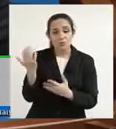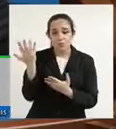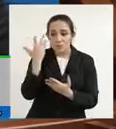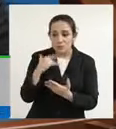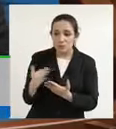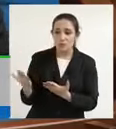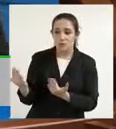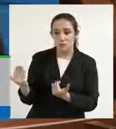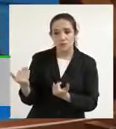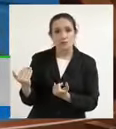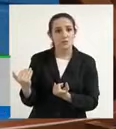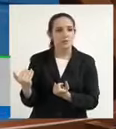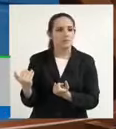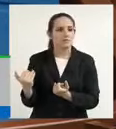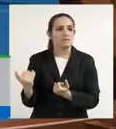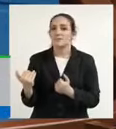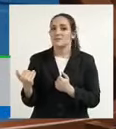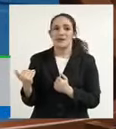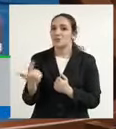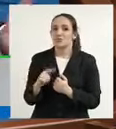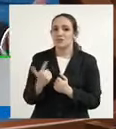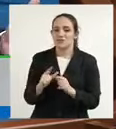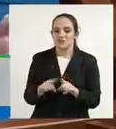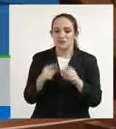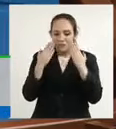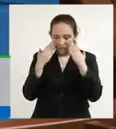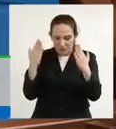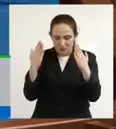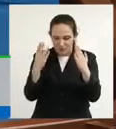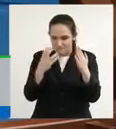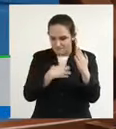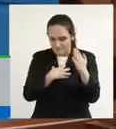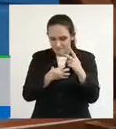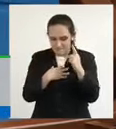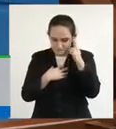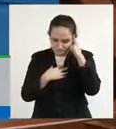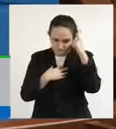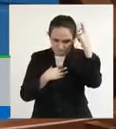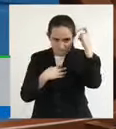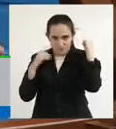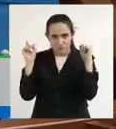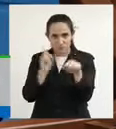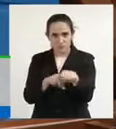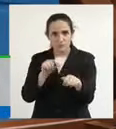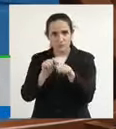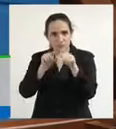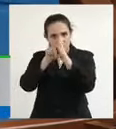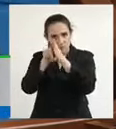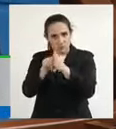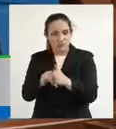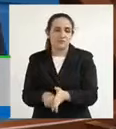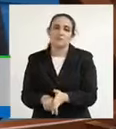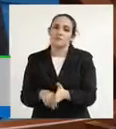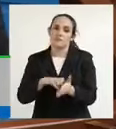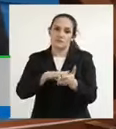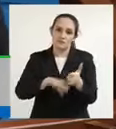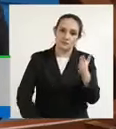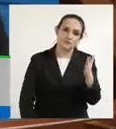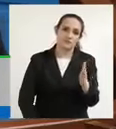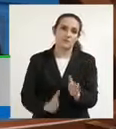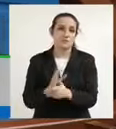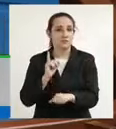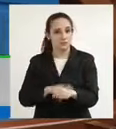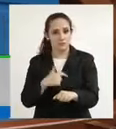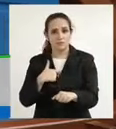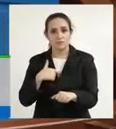de maneira que ele não sofra a segunda violência que é exatamente ser exposto lá quando vai exatamente levar a sua reclamação ou